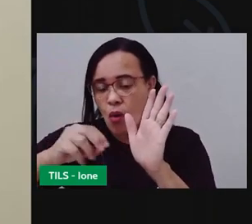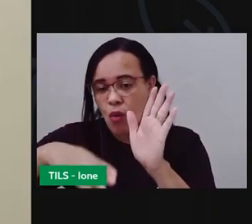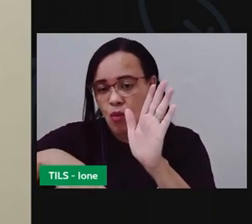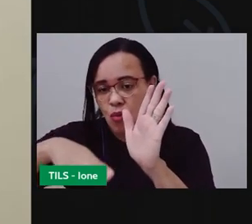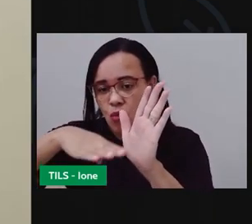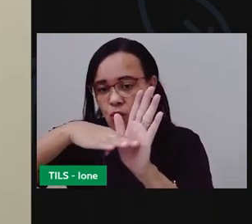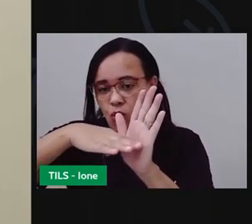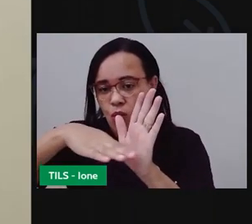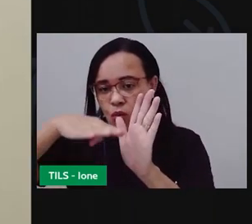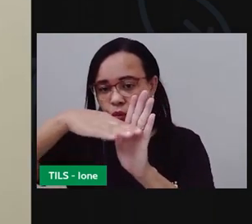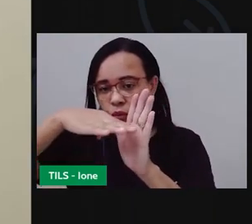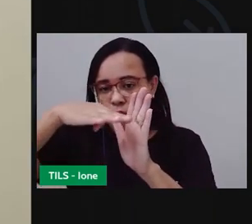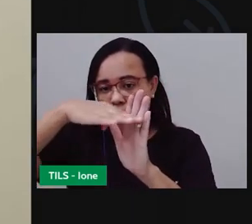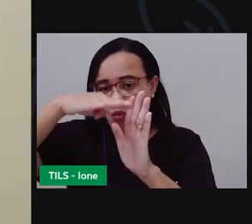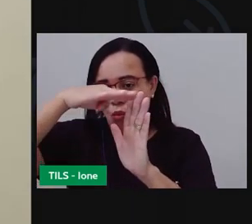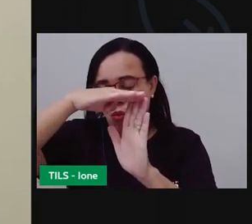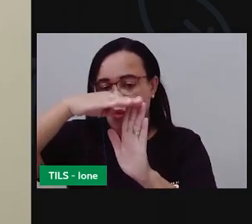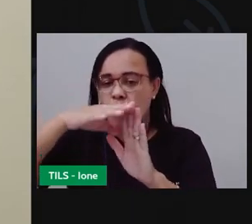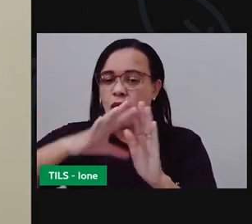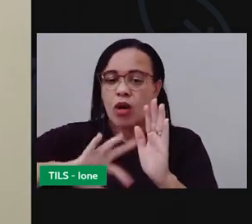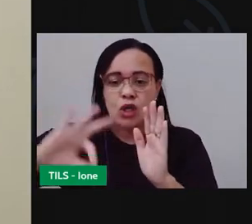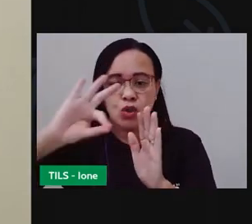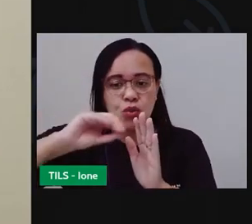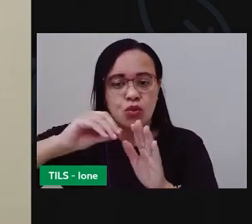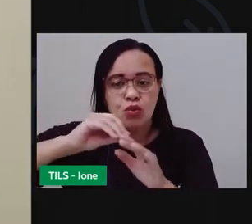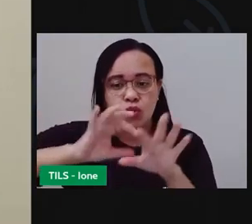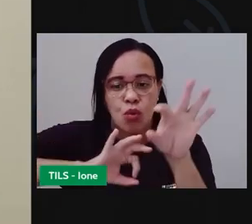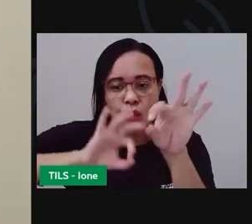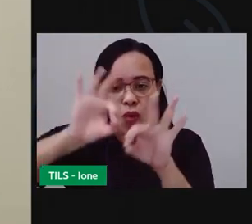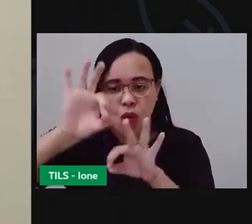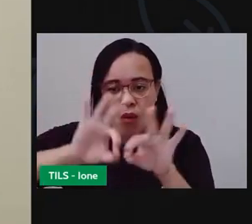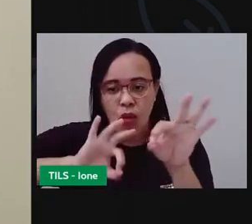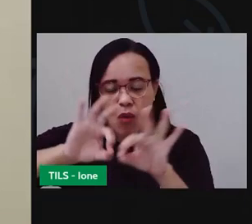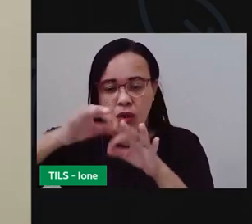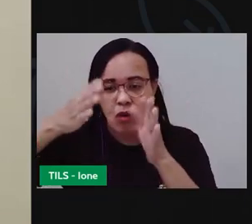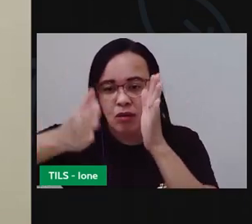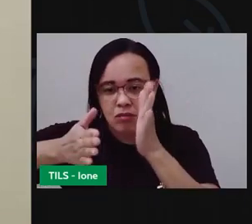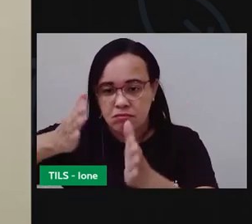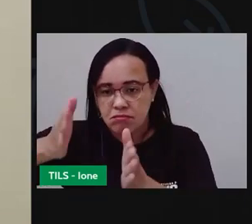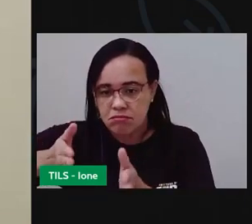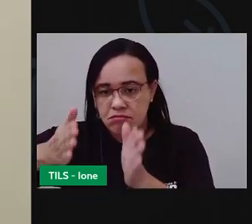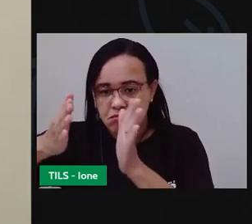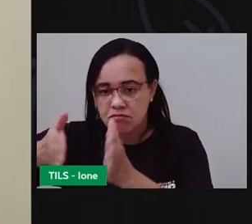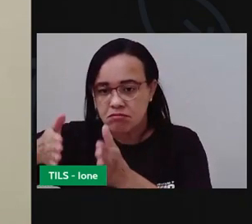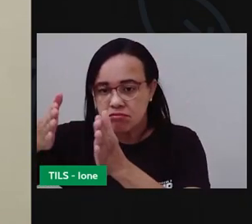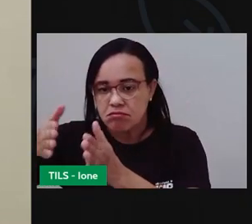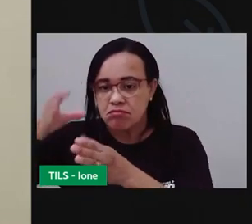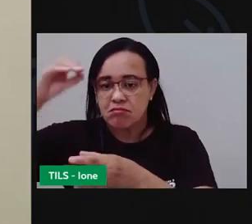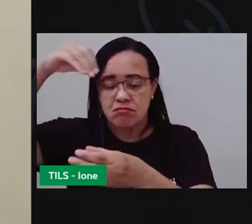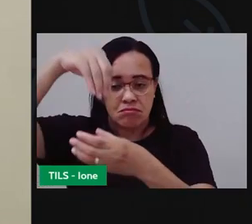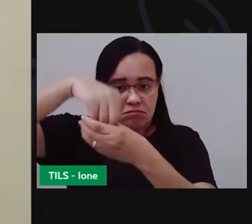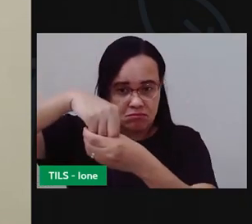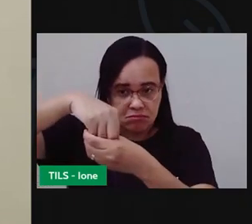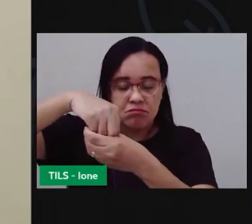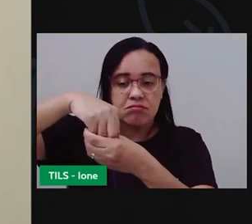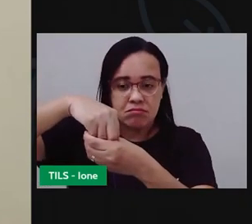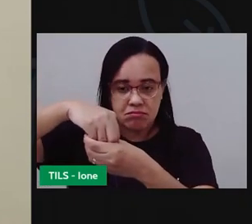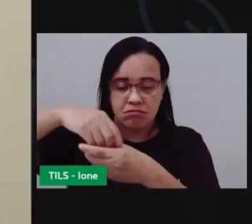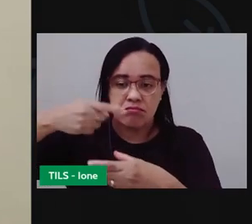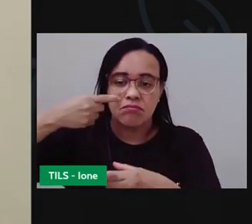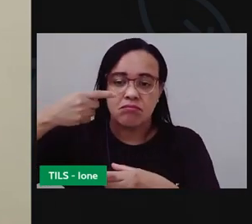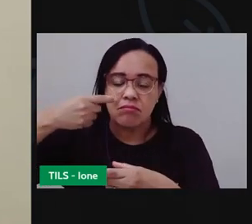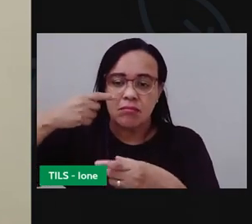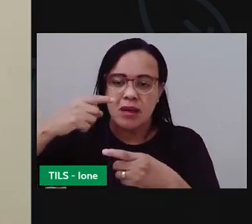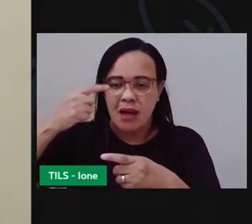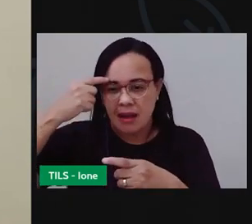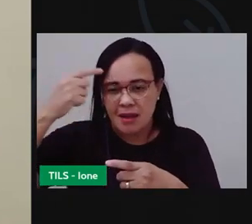tá tenho aqui algumas folhas secas vou colocar aqui já na parte do baixo